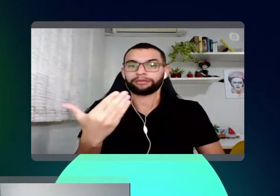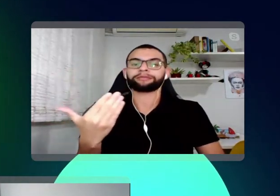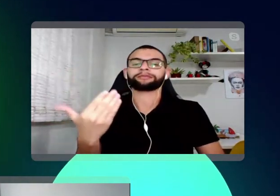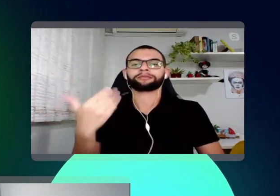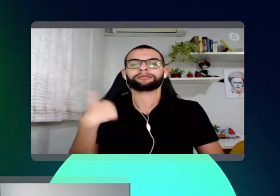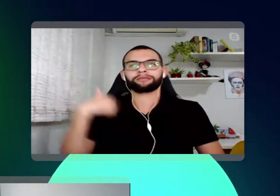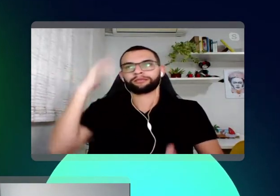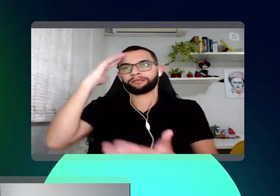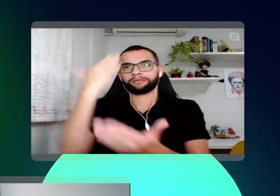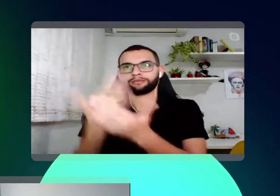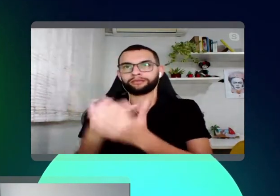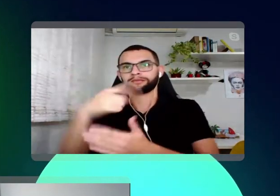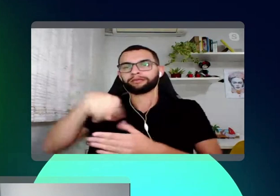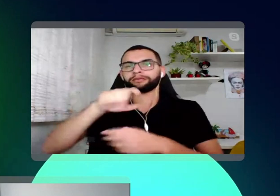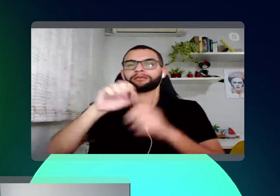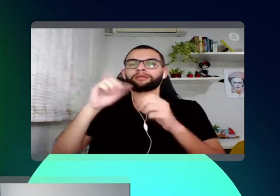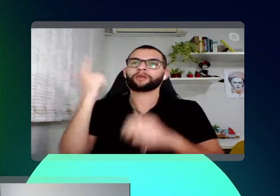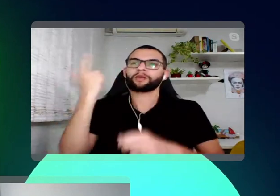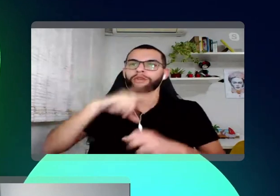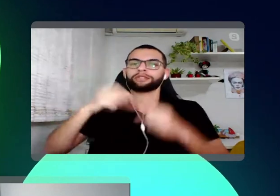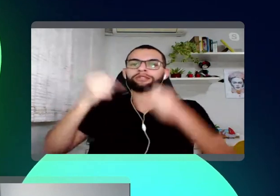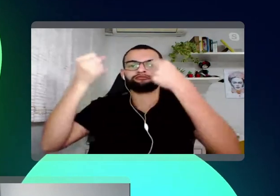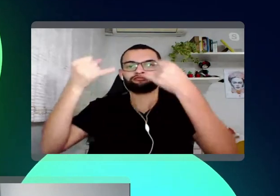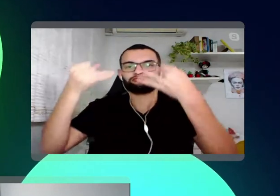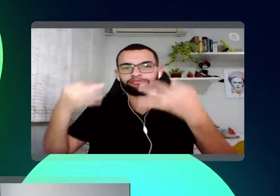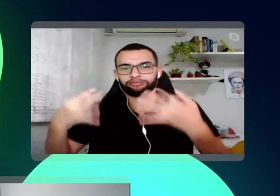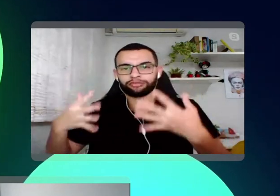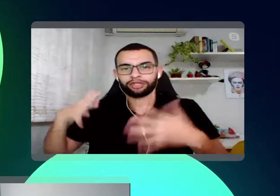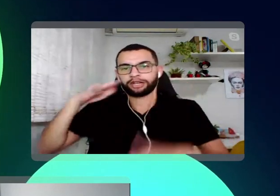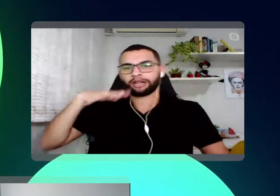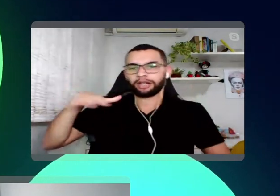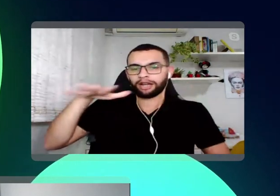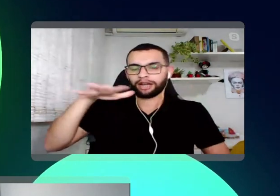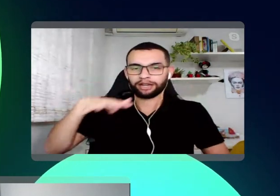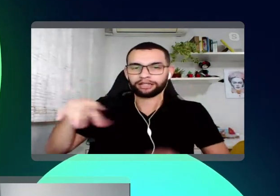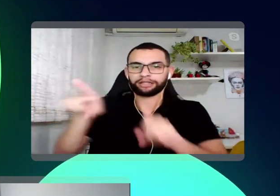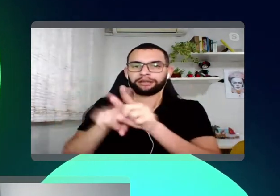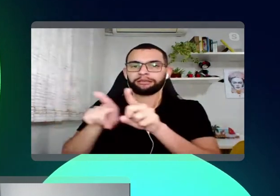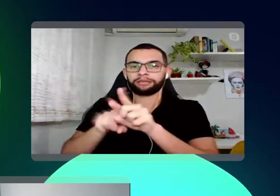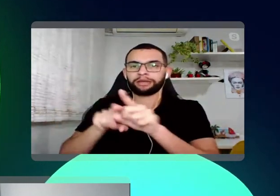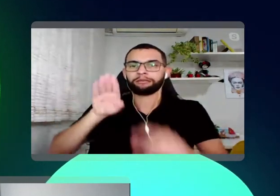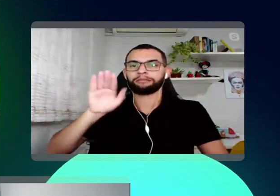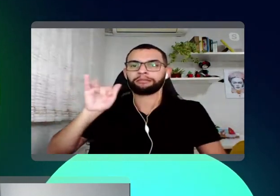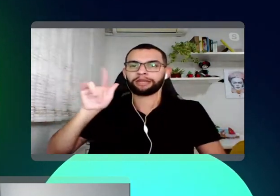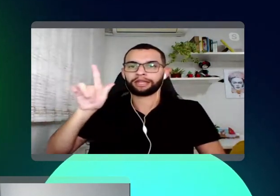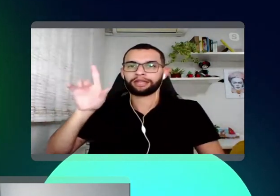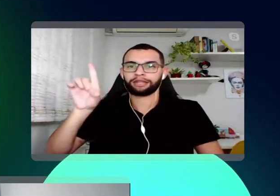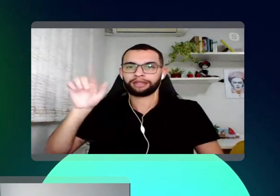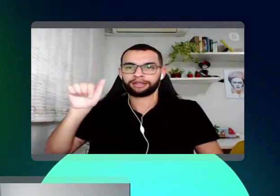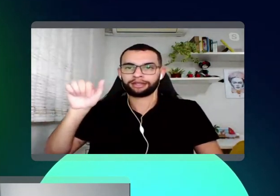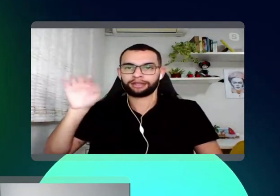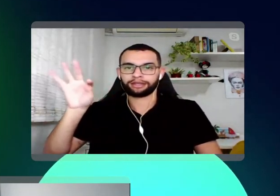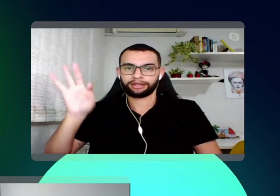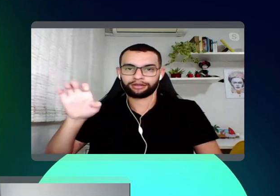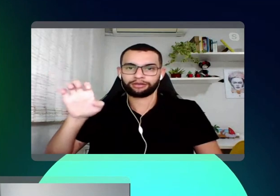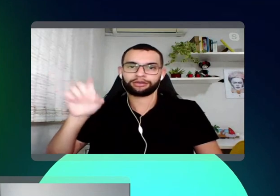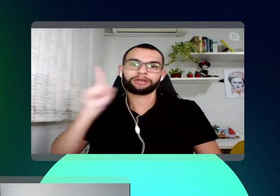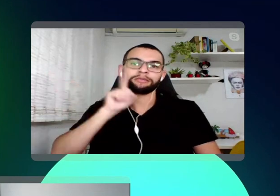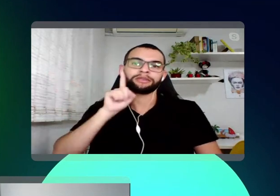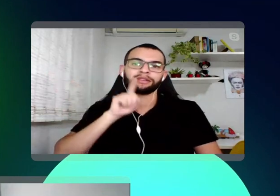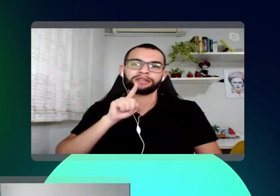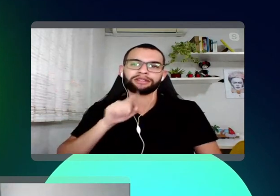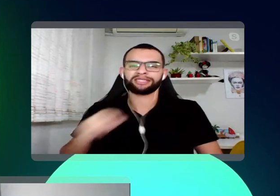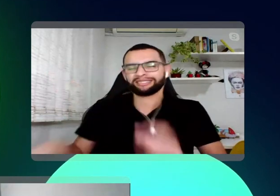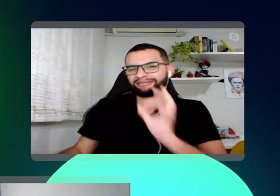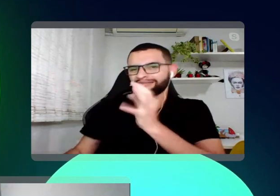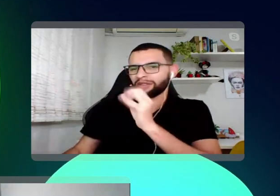o ambiente de desenvolvimento e Big Data das americanas. Muito bem. um